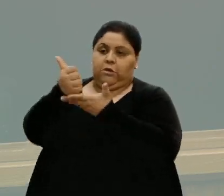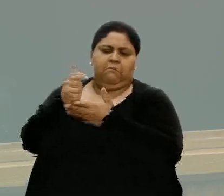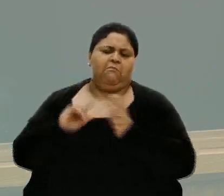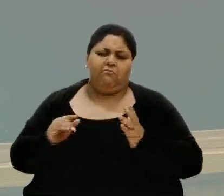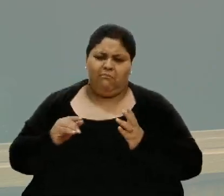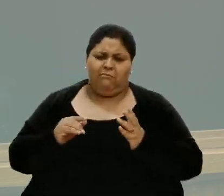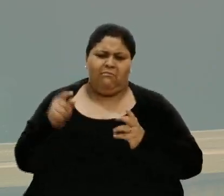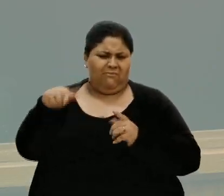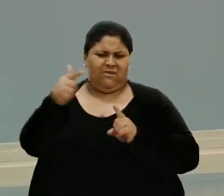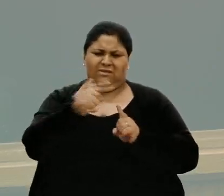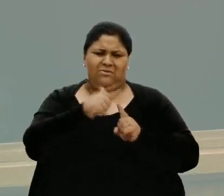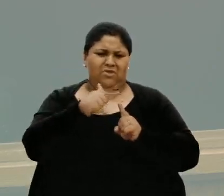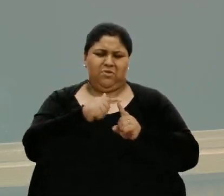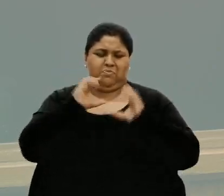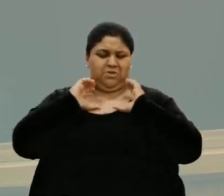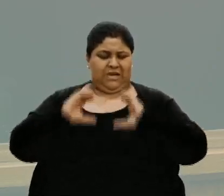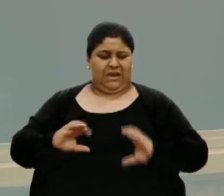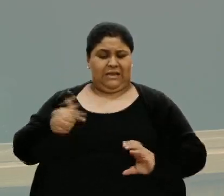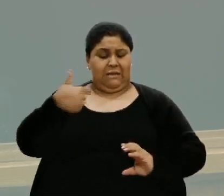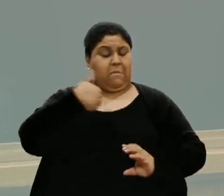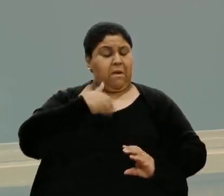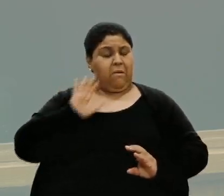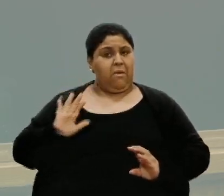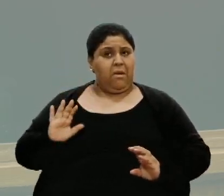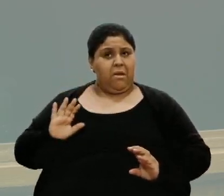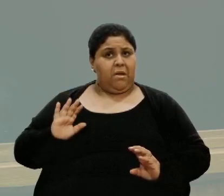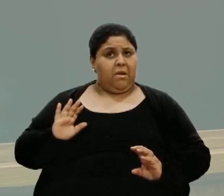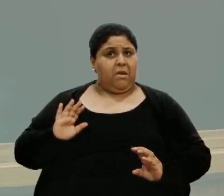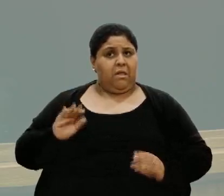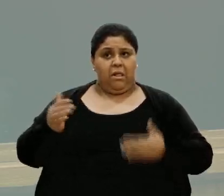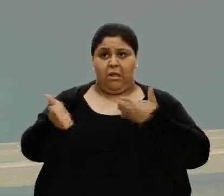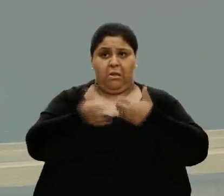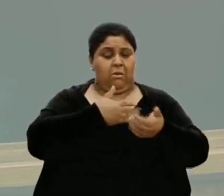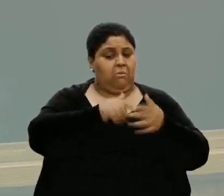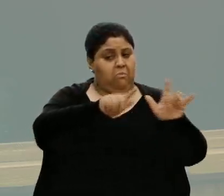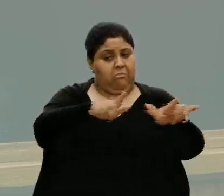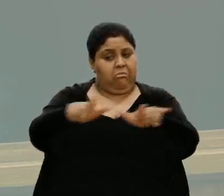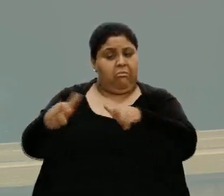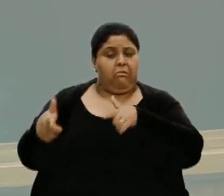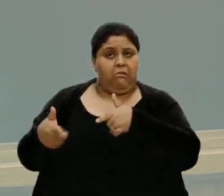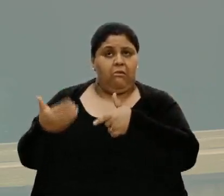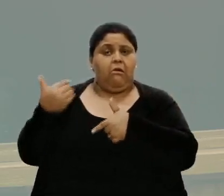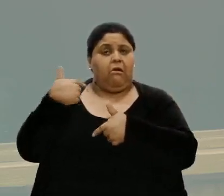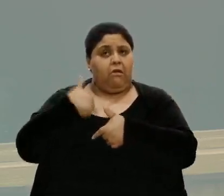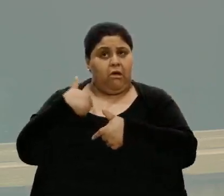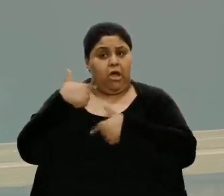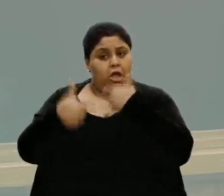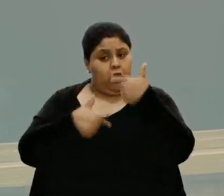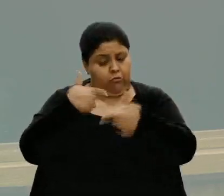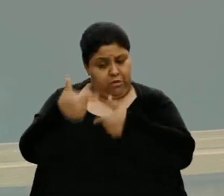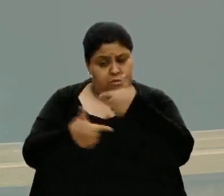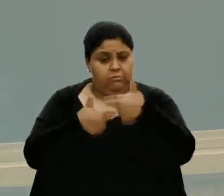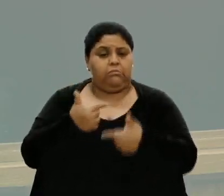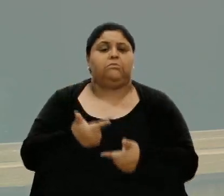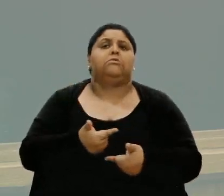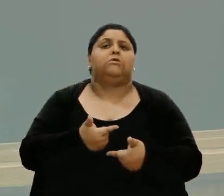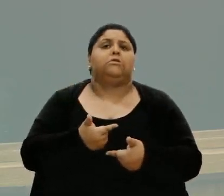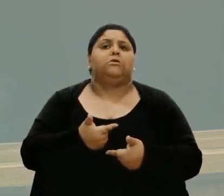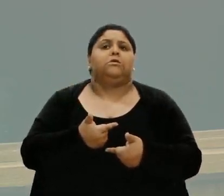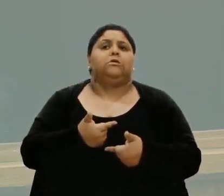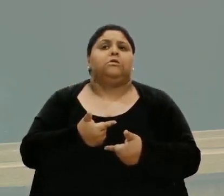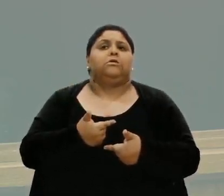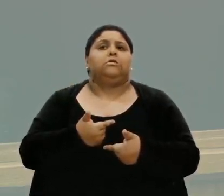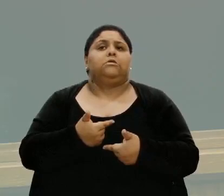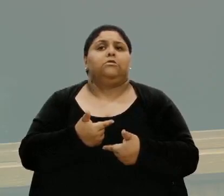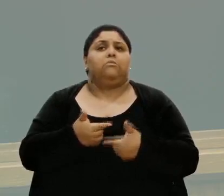postura que eu tenho. Nem aqui, nem em lugar nenhum onde eu trabalhei, atuei,